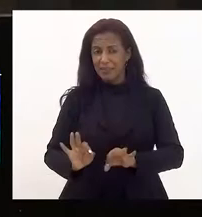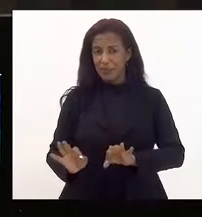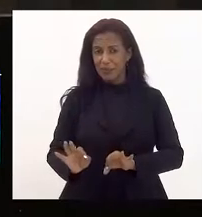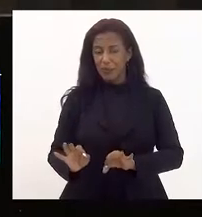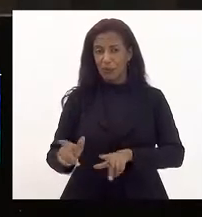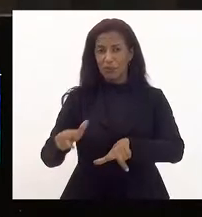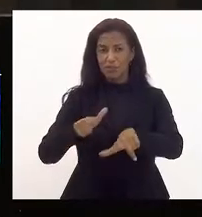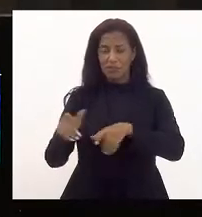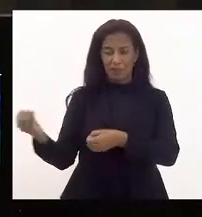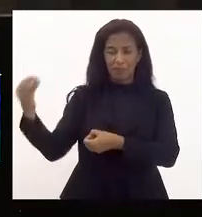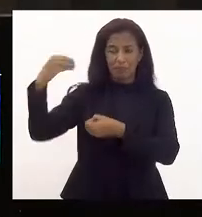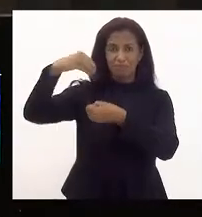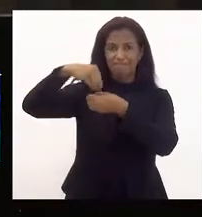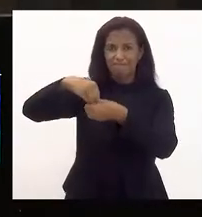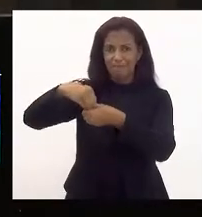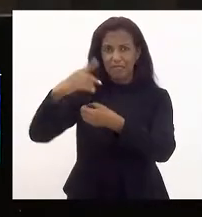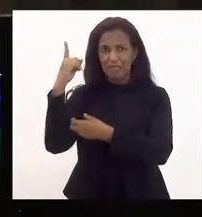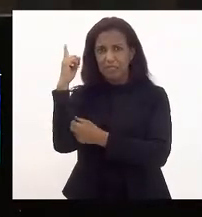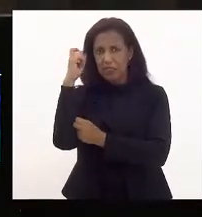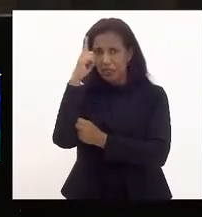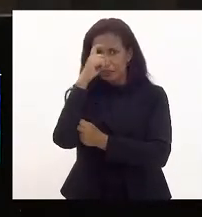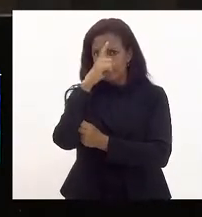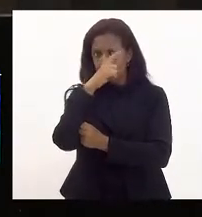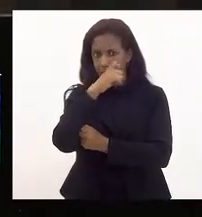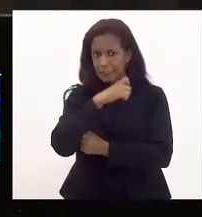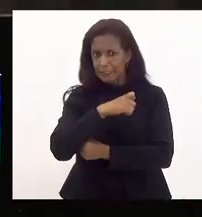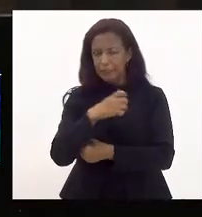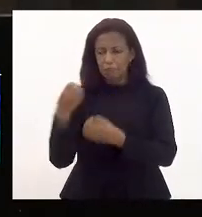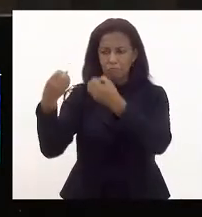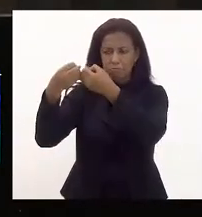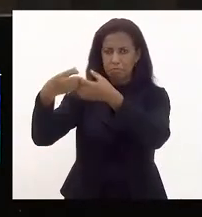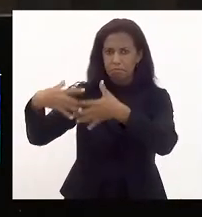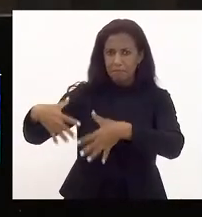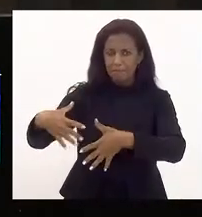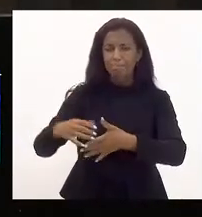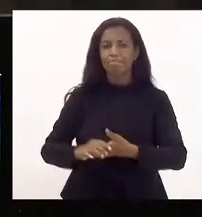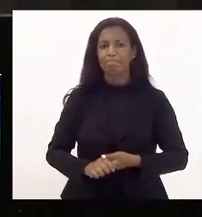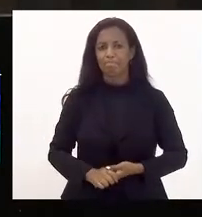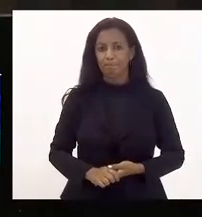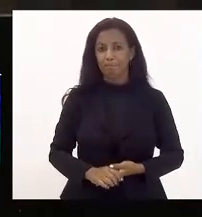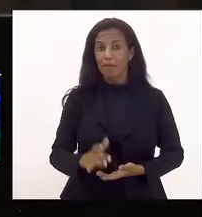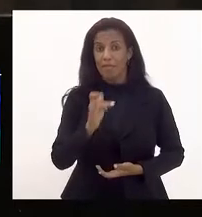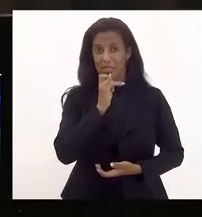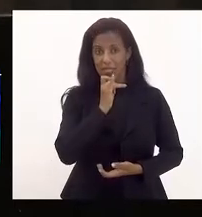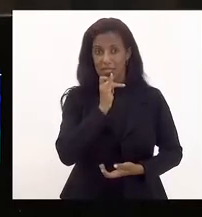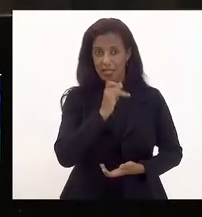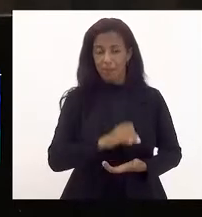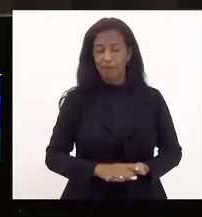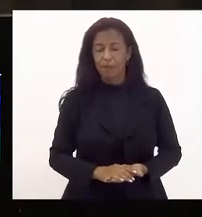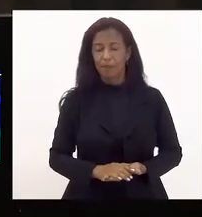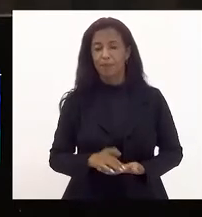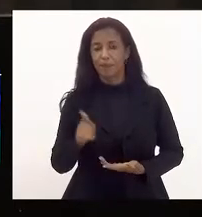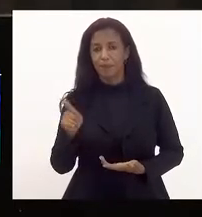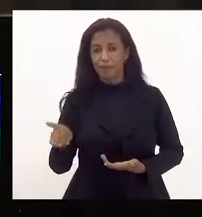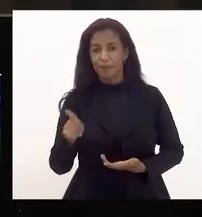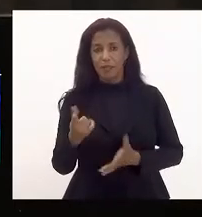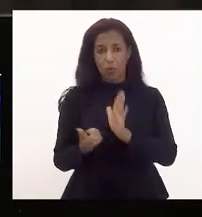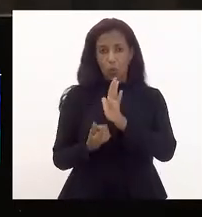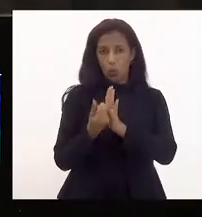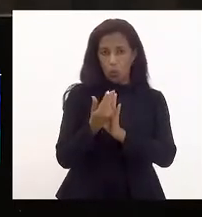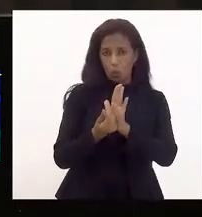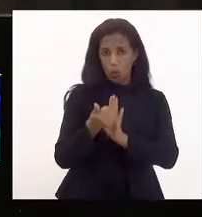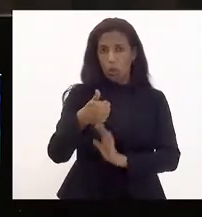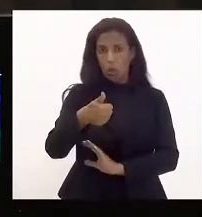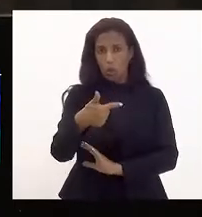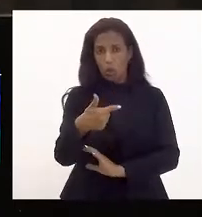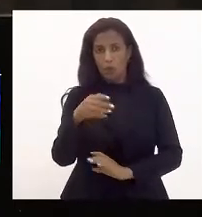difíceis, extremamente precárias. Por exemplo, nessa projeção de orçamento de